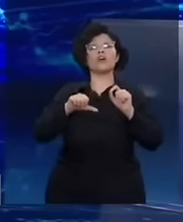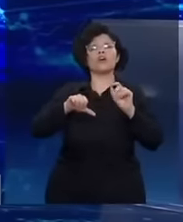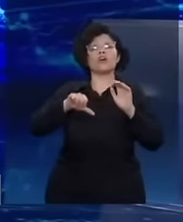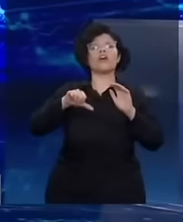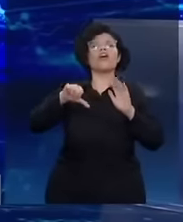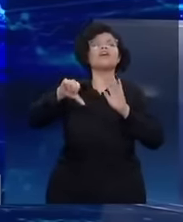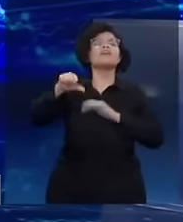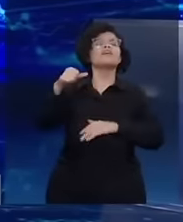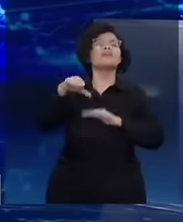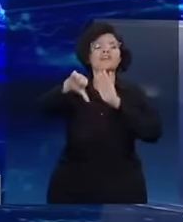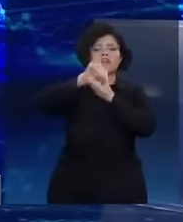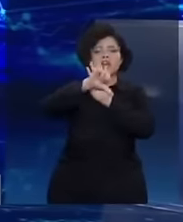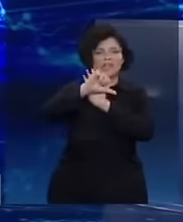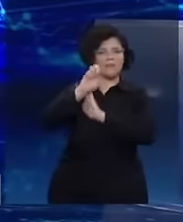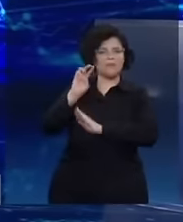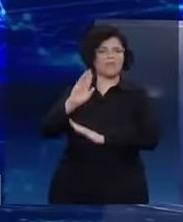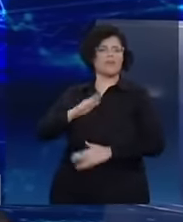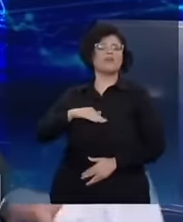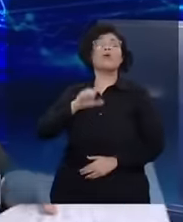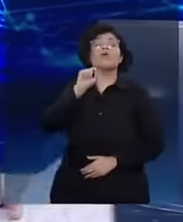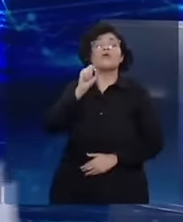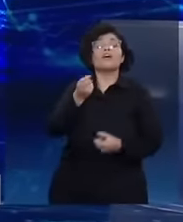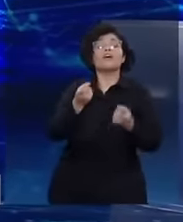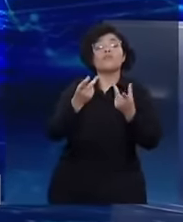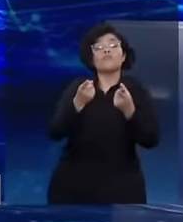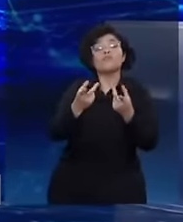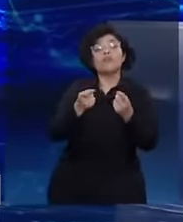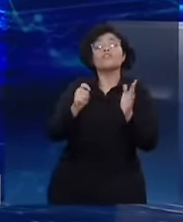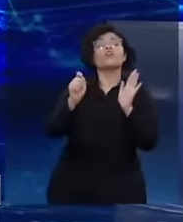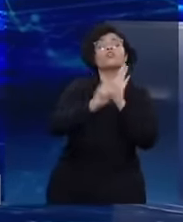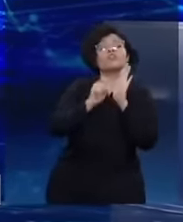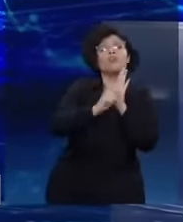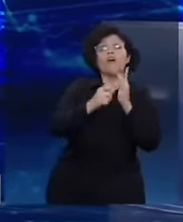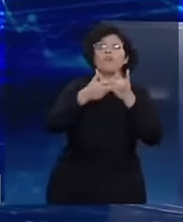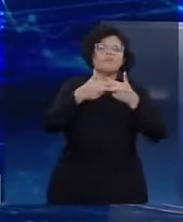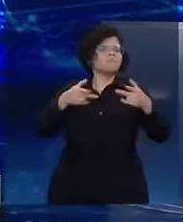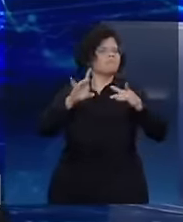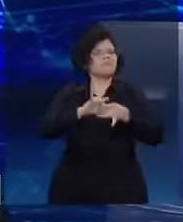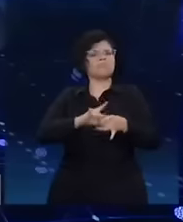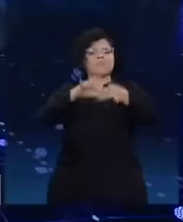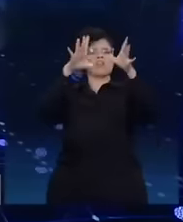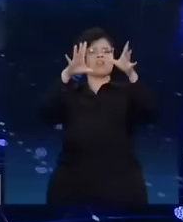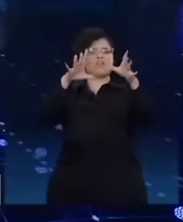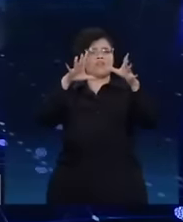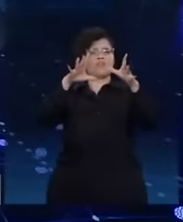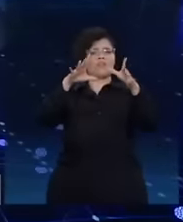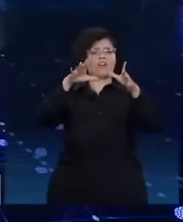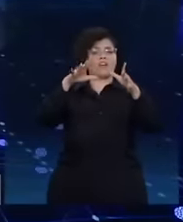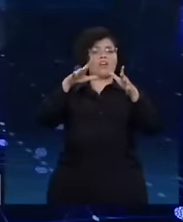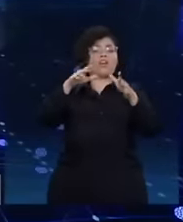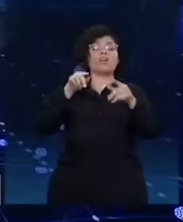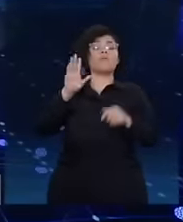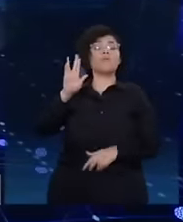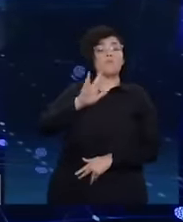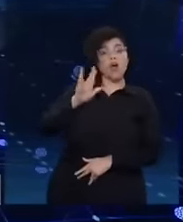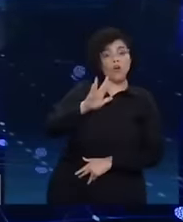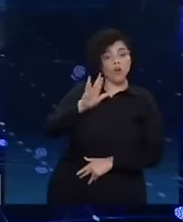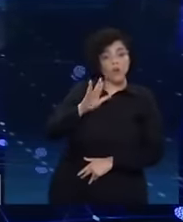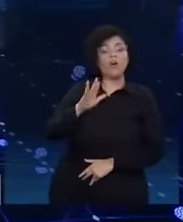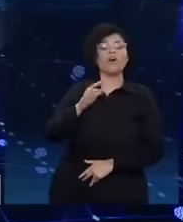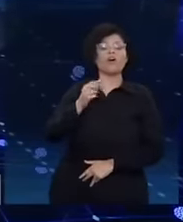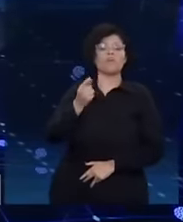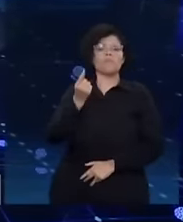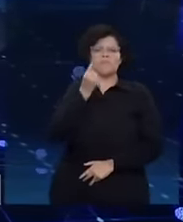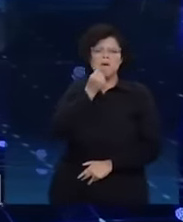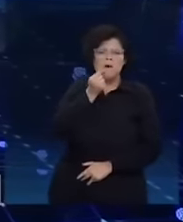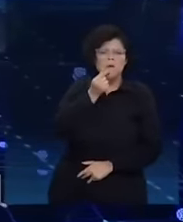maconha, ou melhor, da cocaína, o que é mais grave ainda. Lula, esses são os seus amigos aqui